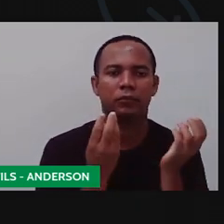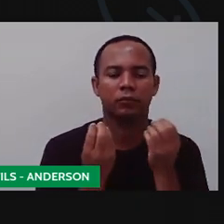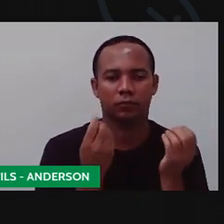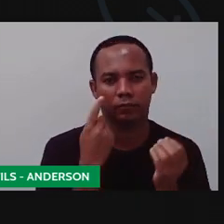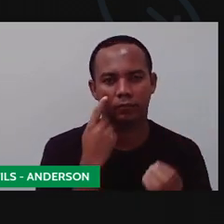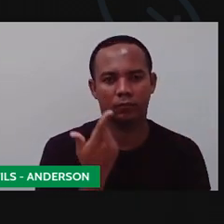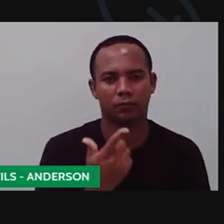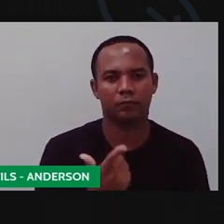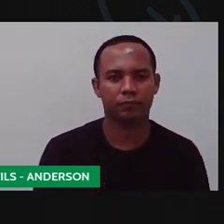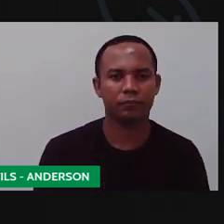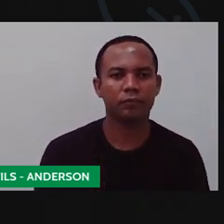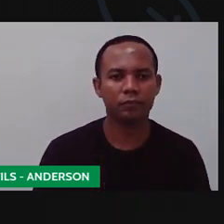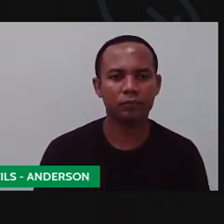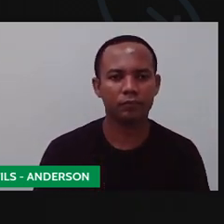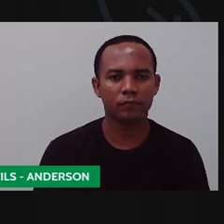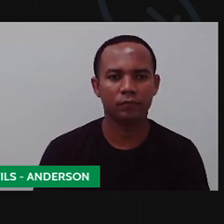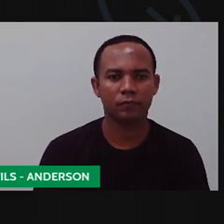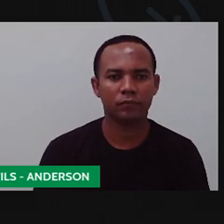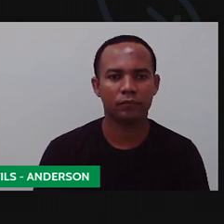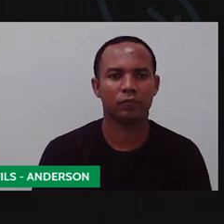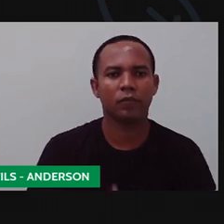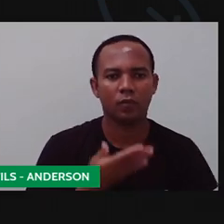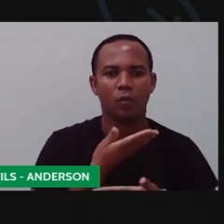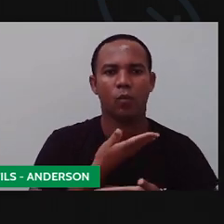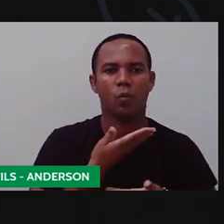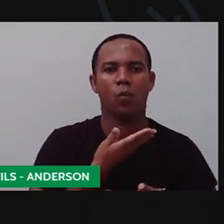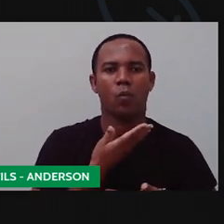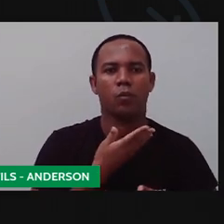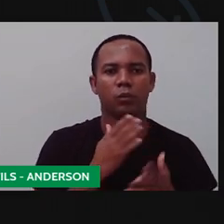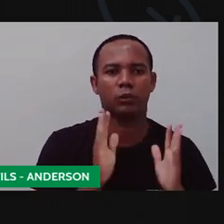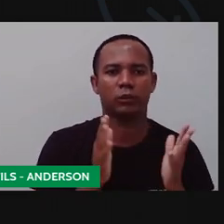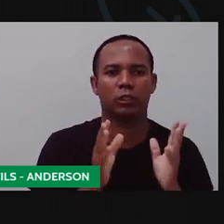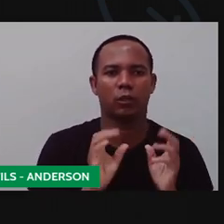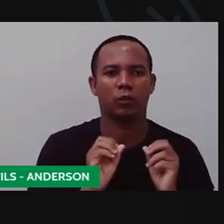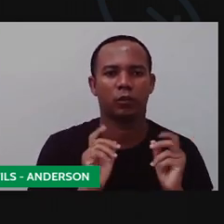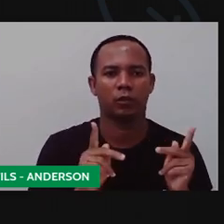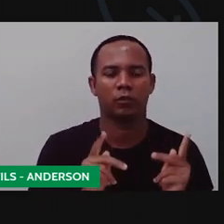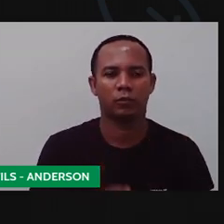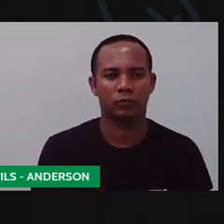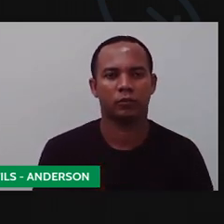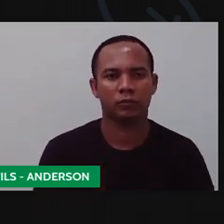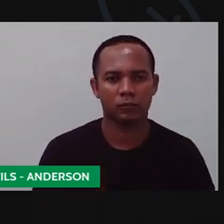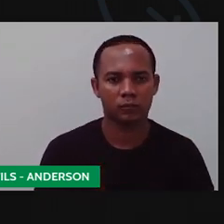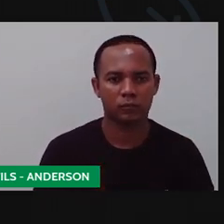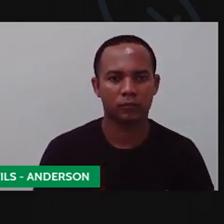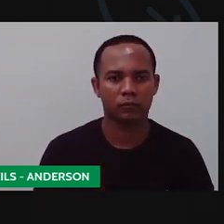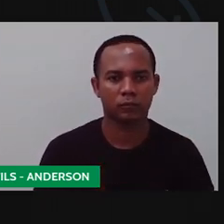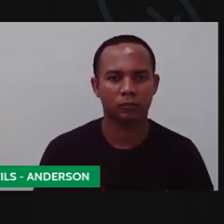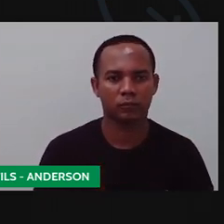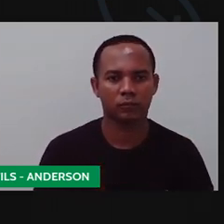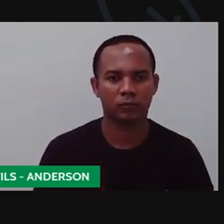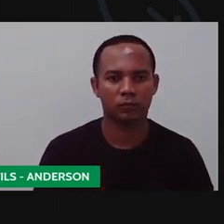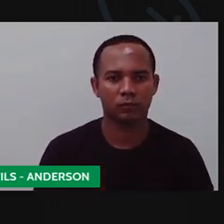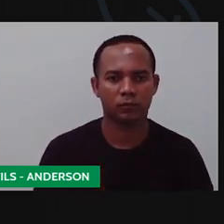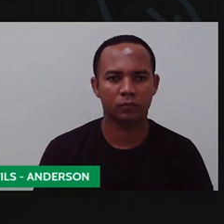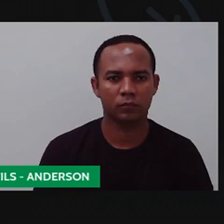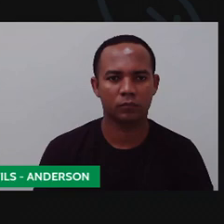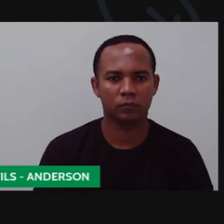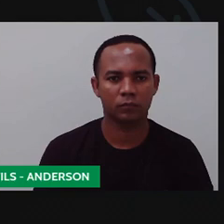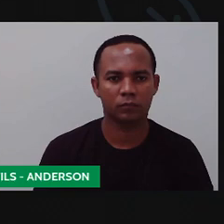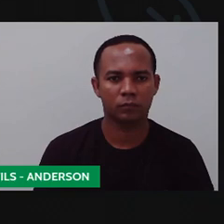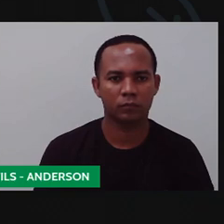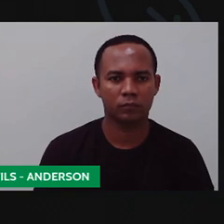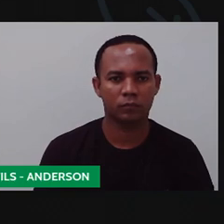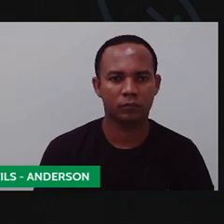temos aqui o corpo da nossa bonequinha. Apertar com bastante força. Se não conseguirem, vocês aí não